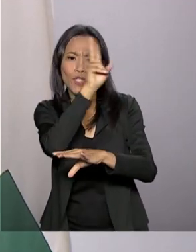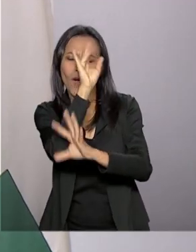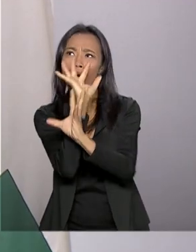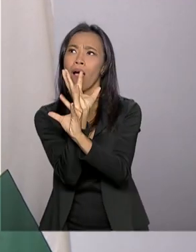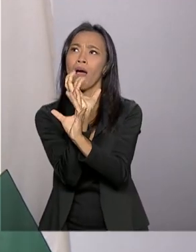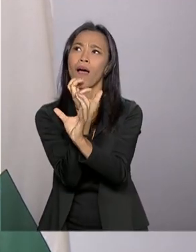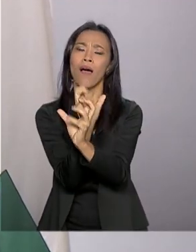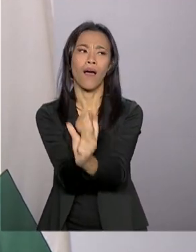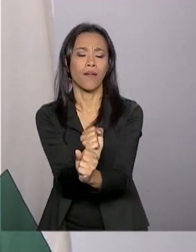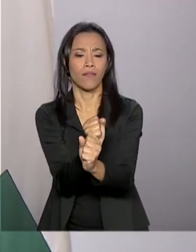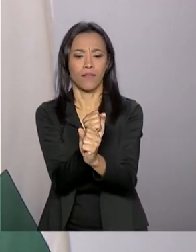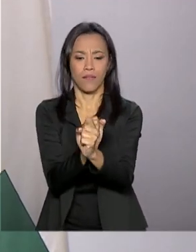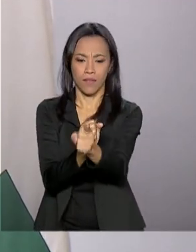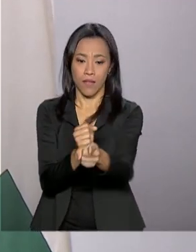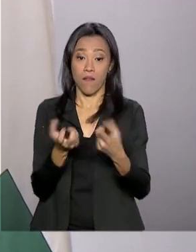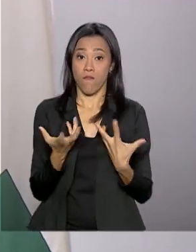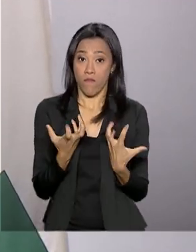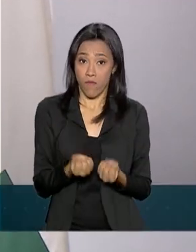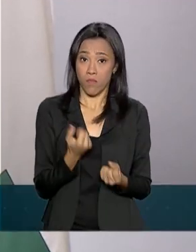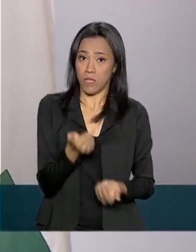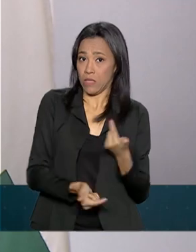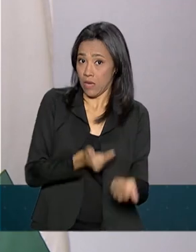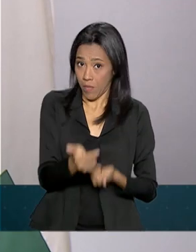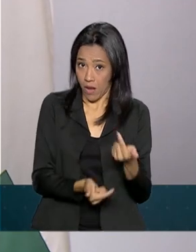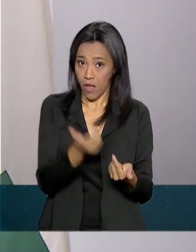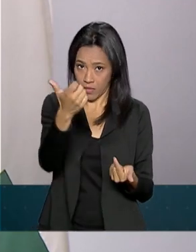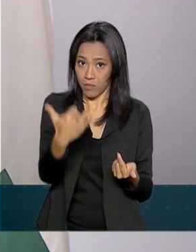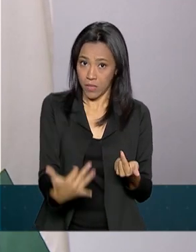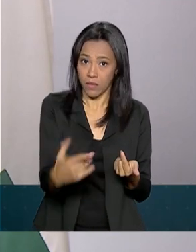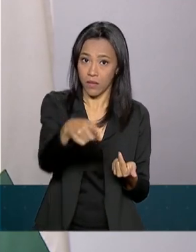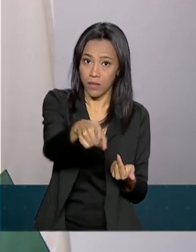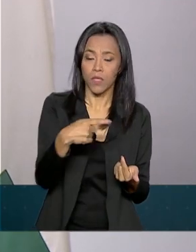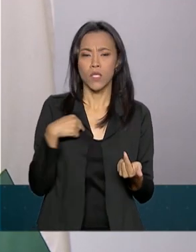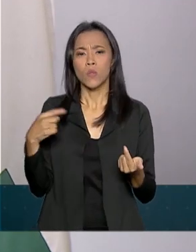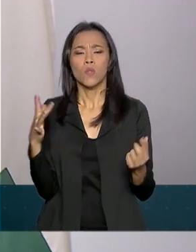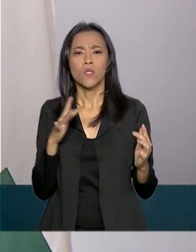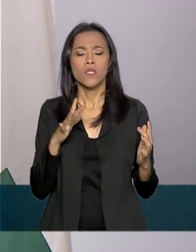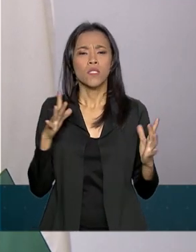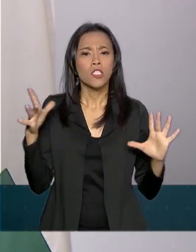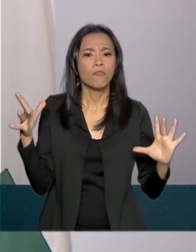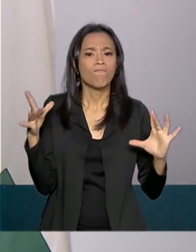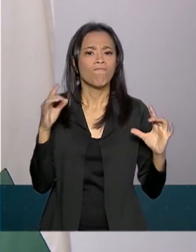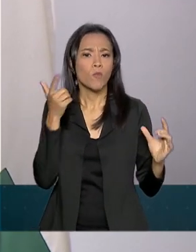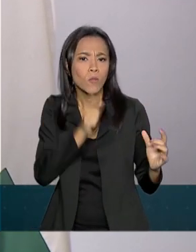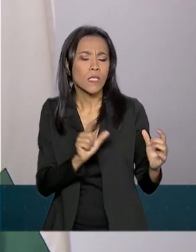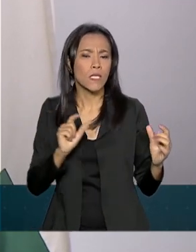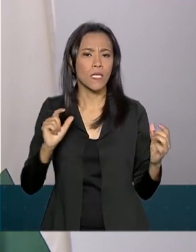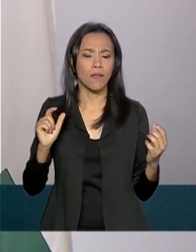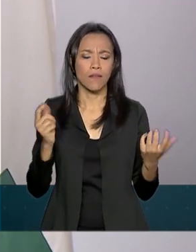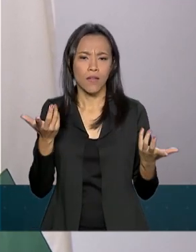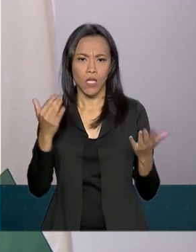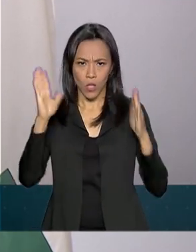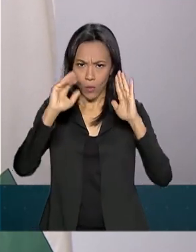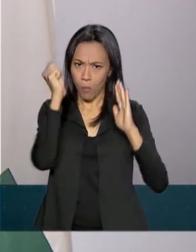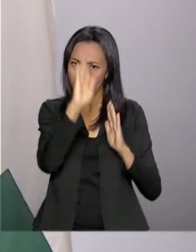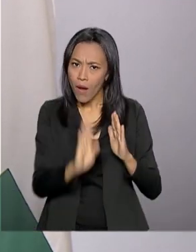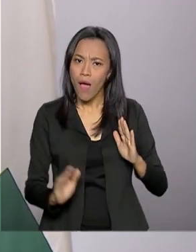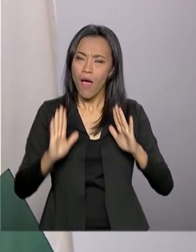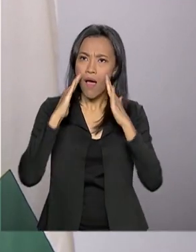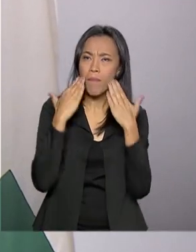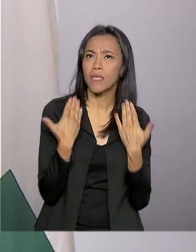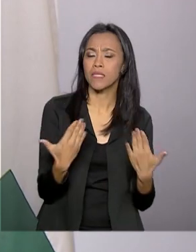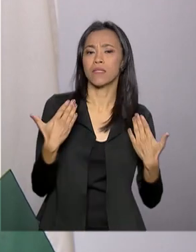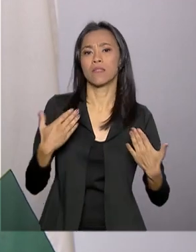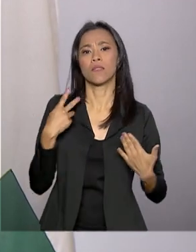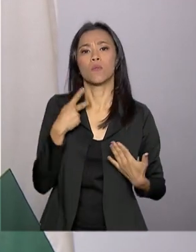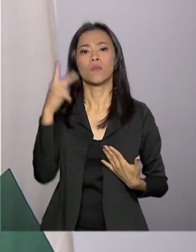trabalhar de forma inteligente, integrada, coordenada, para que o Brasil possa ter as suas vocações turísticas bem